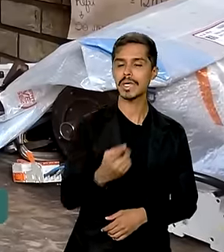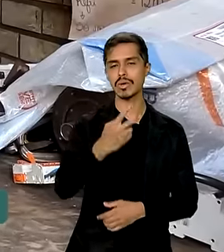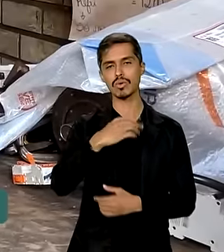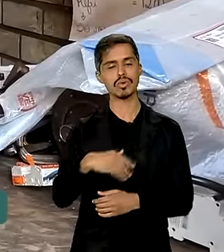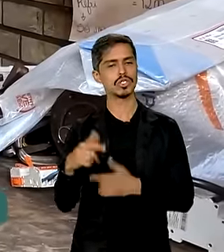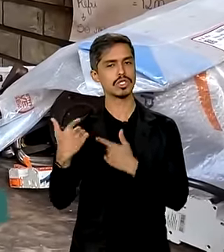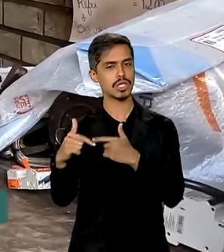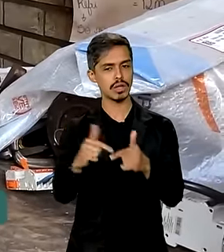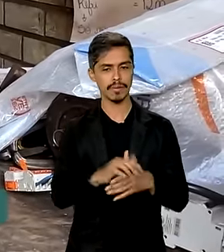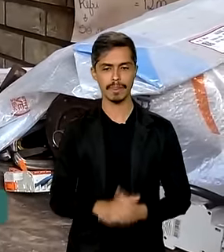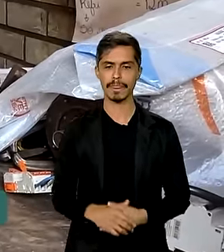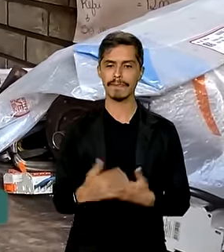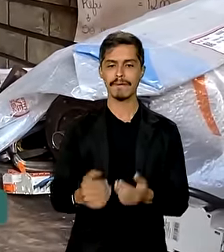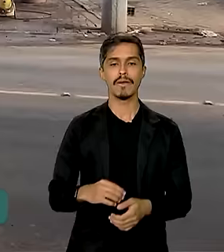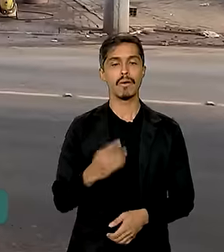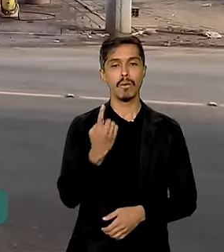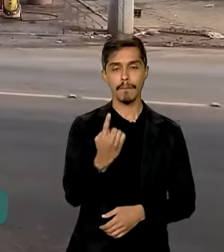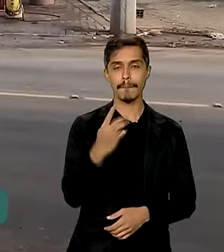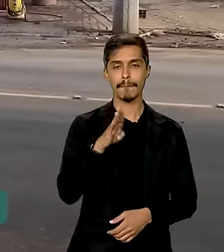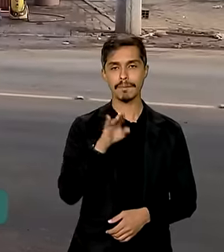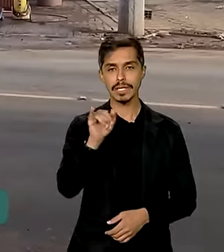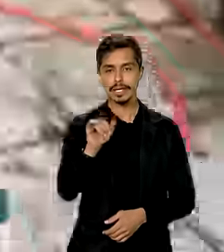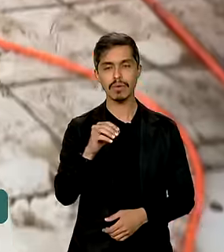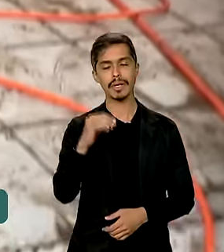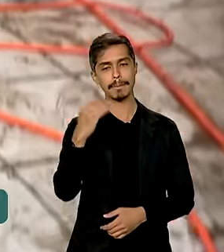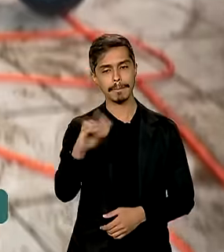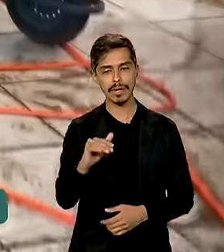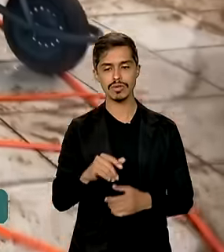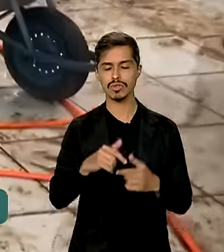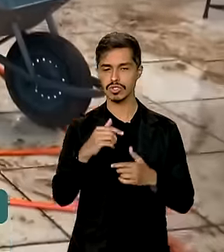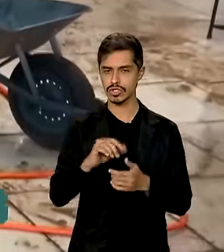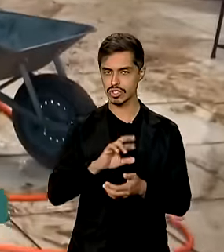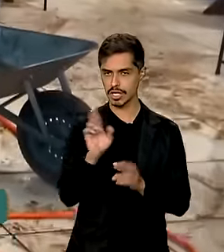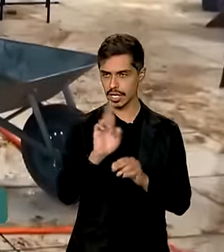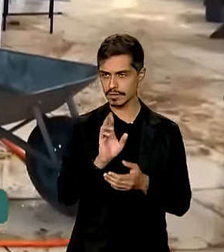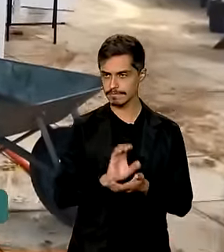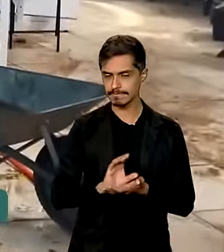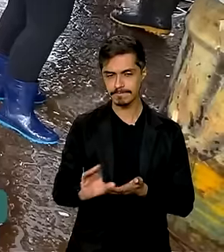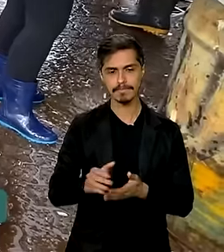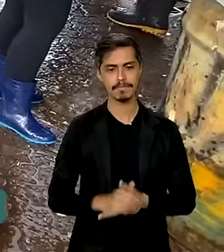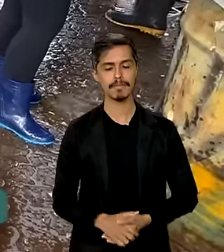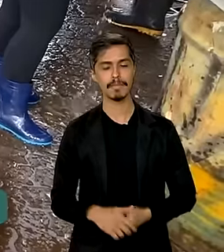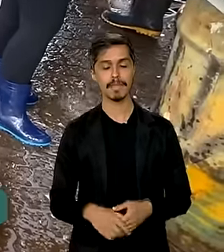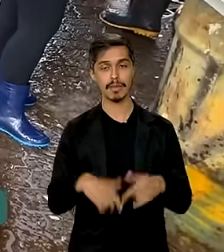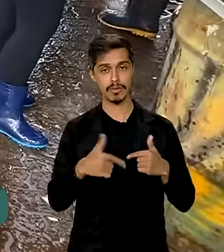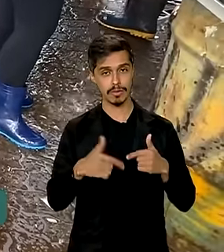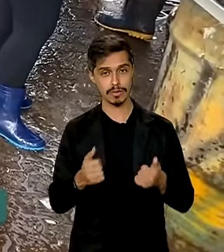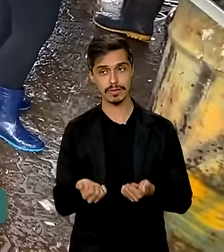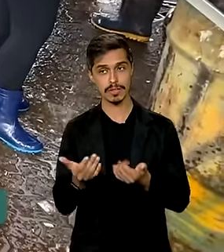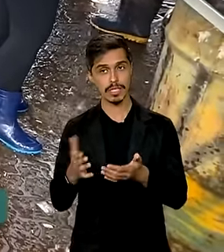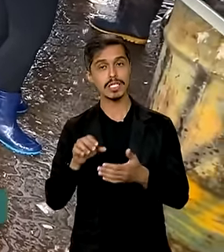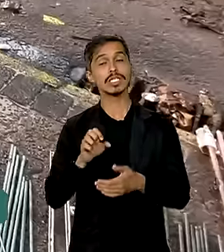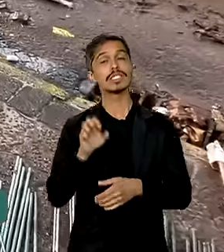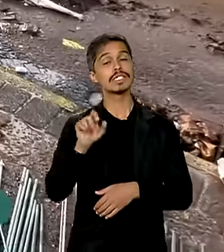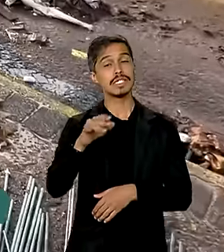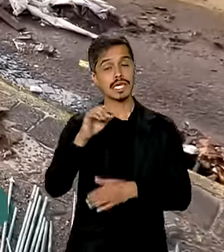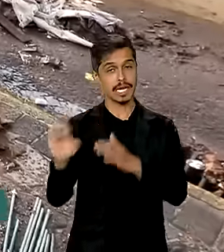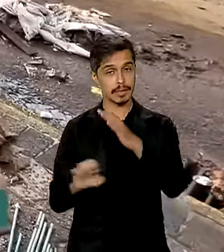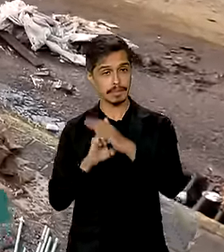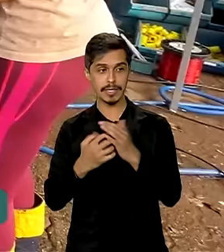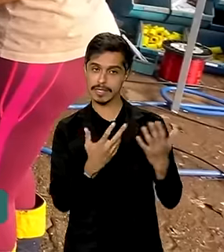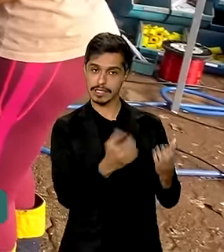e meio de reais em investimentos. O pagamento será feito ao empregado após a empresa aderir ao programa. Em